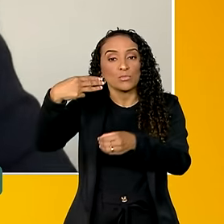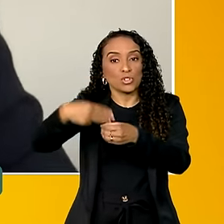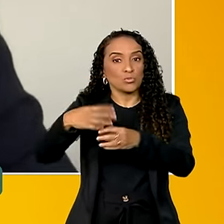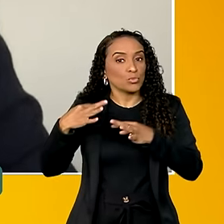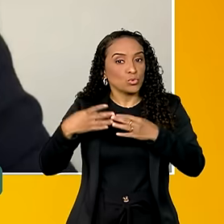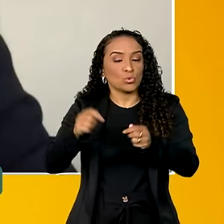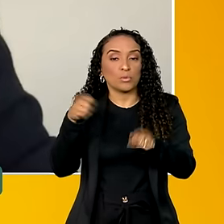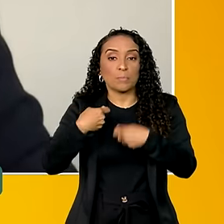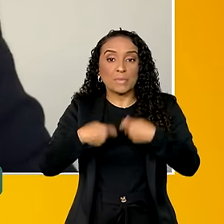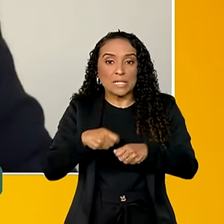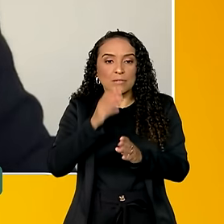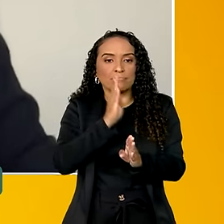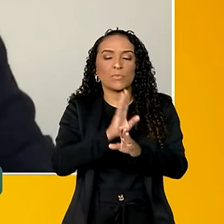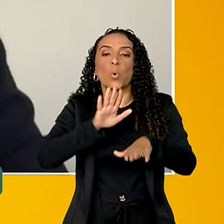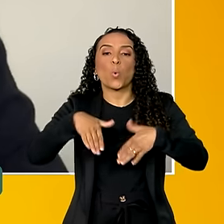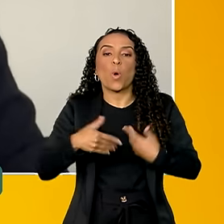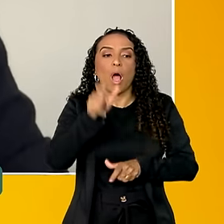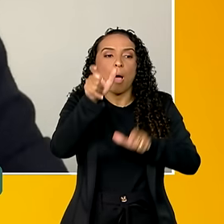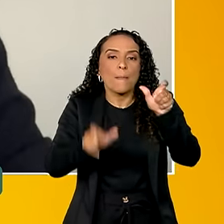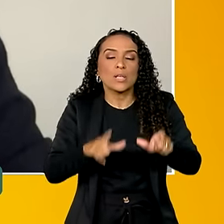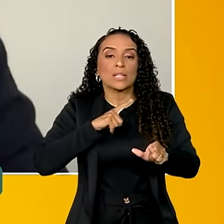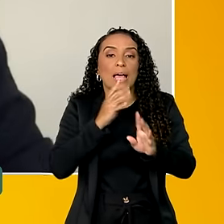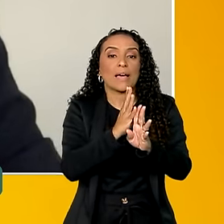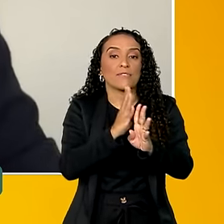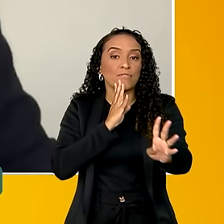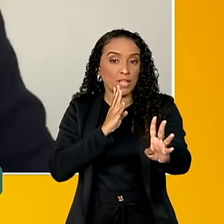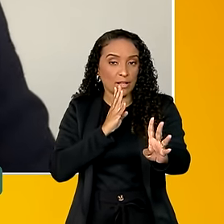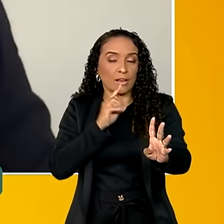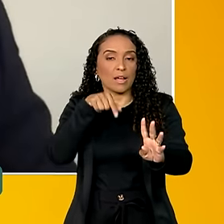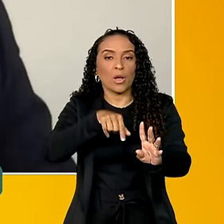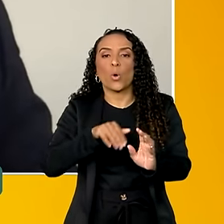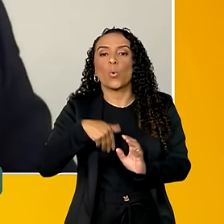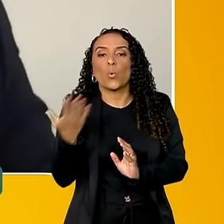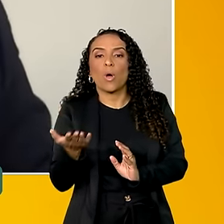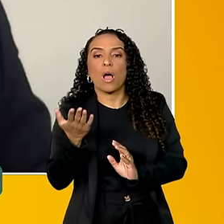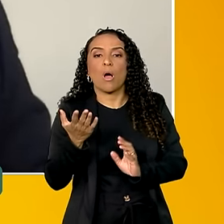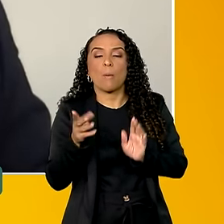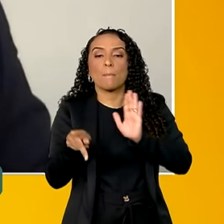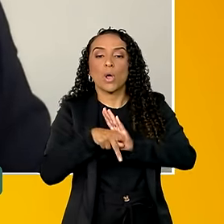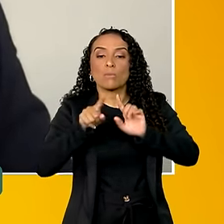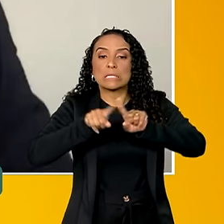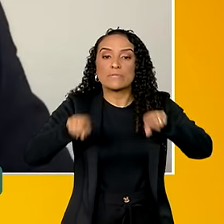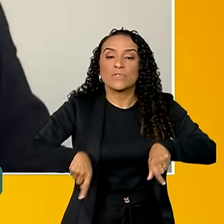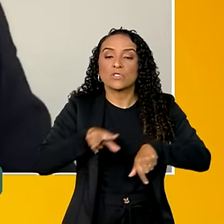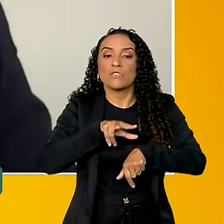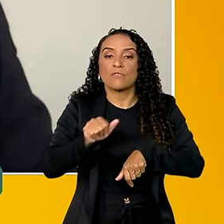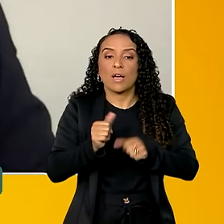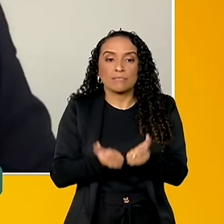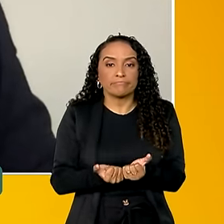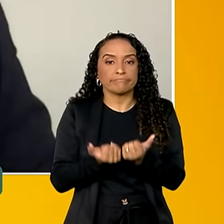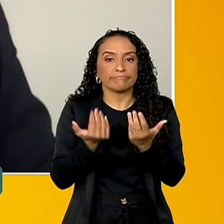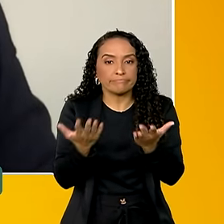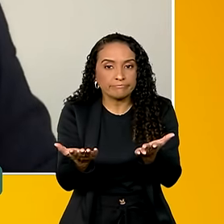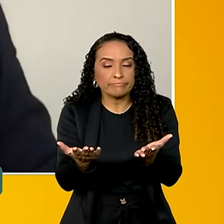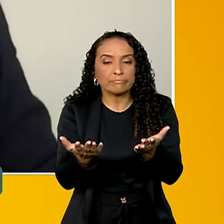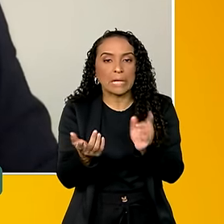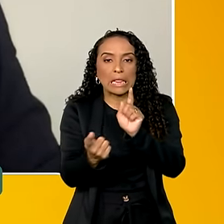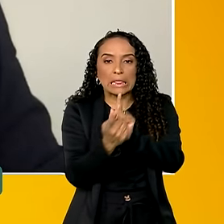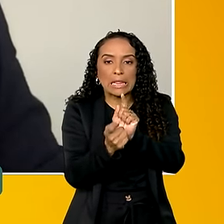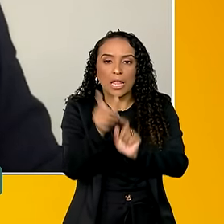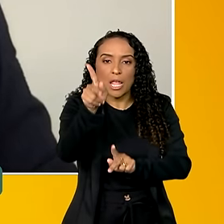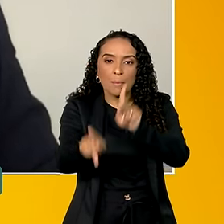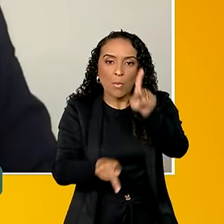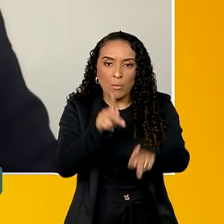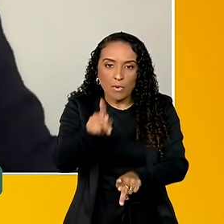têm que identificar quais são as pessoas que estão na fila, quais são os serviços que vão ser ofertados para atender essa